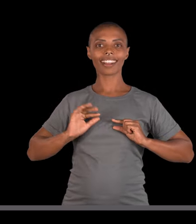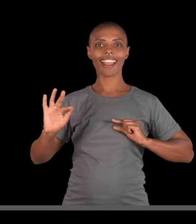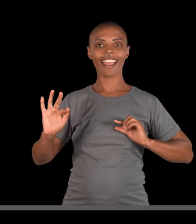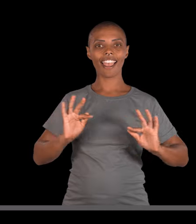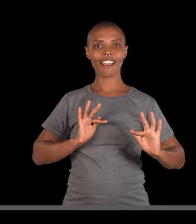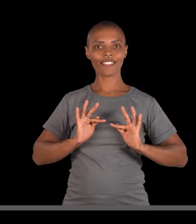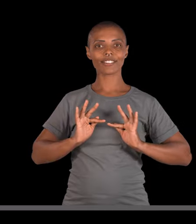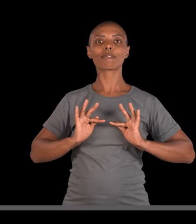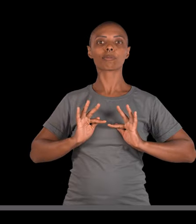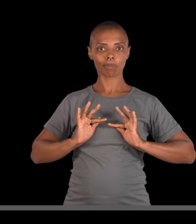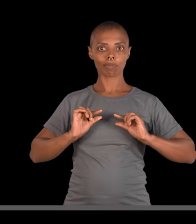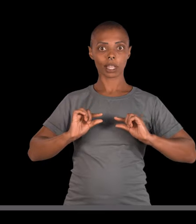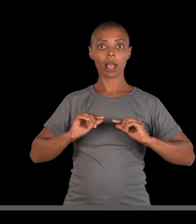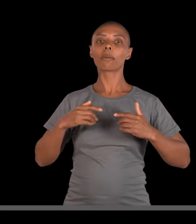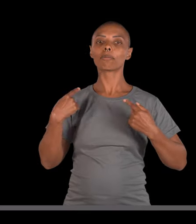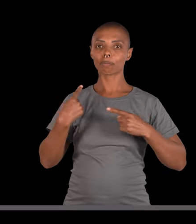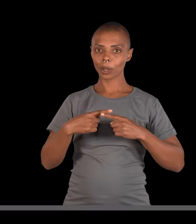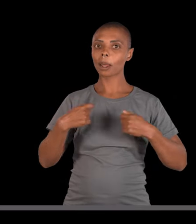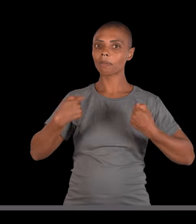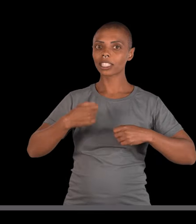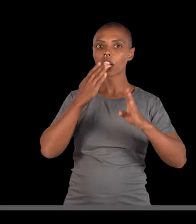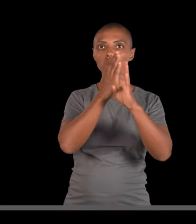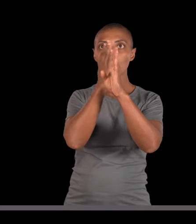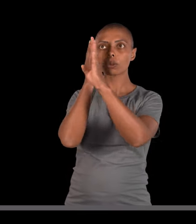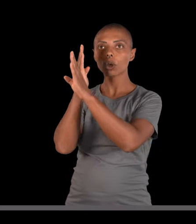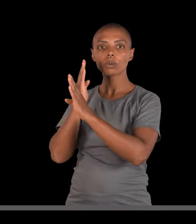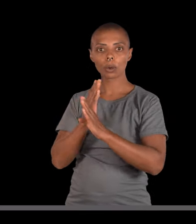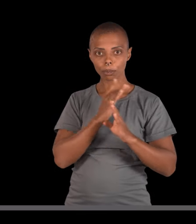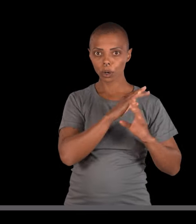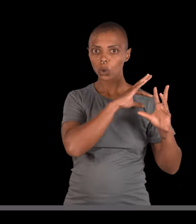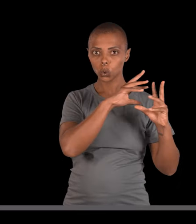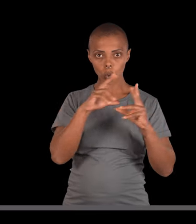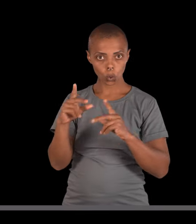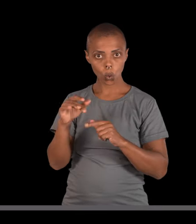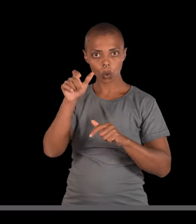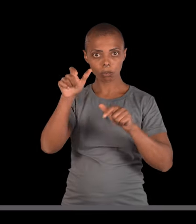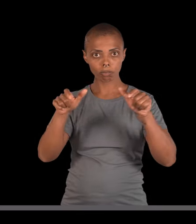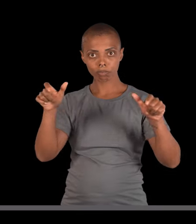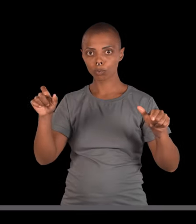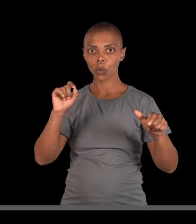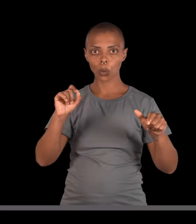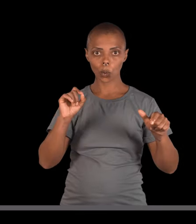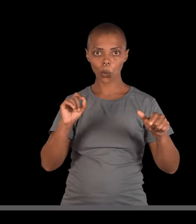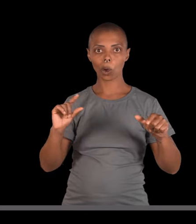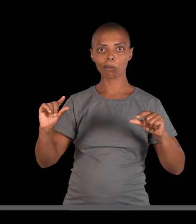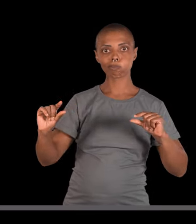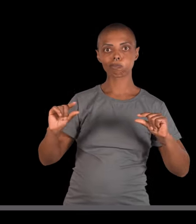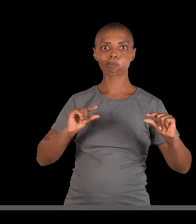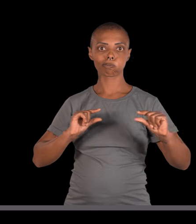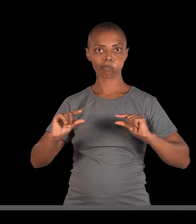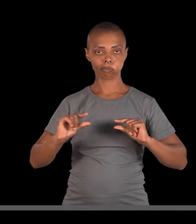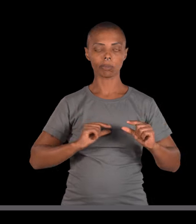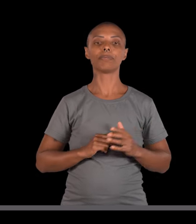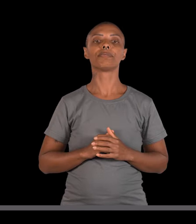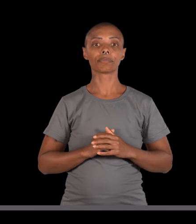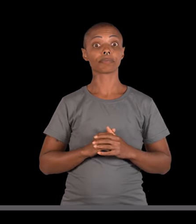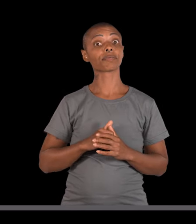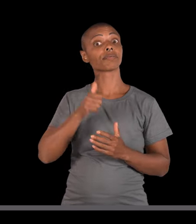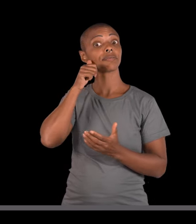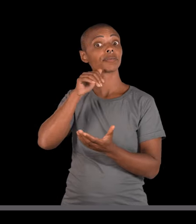Fzinho, que é o outro passo, né, descobrir o genótipo de todos os envolvidos no problema. E a esposa